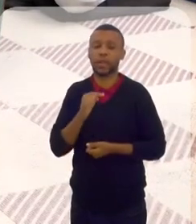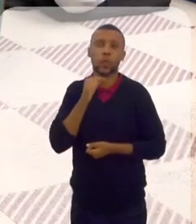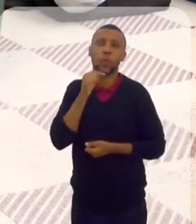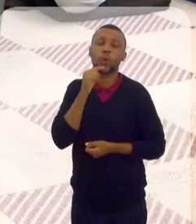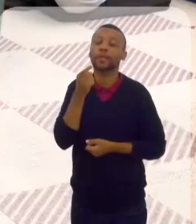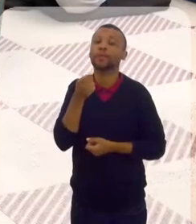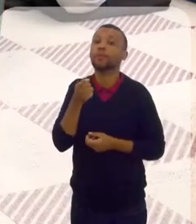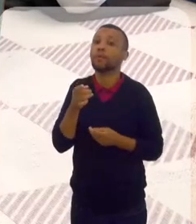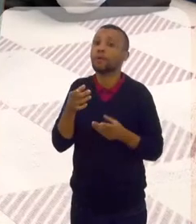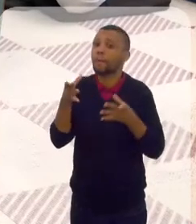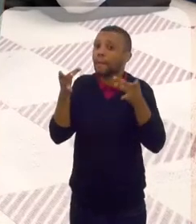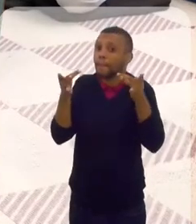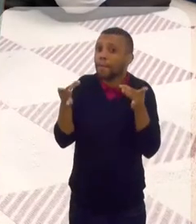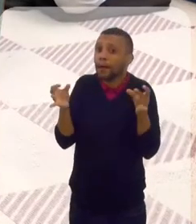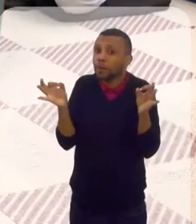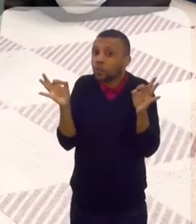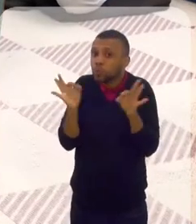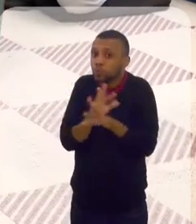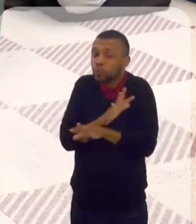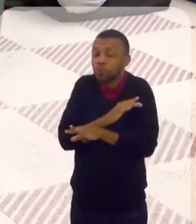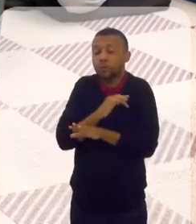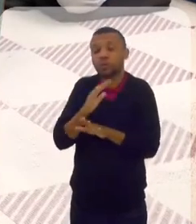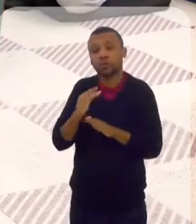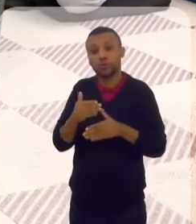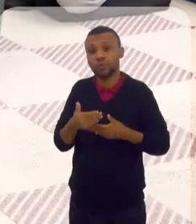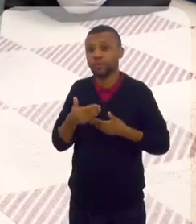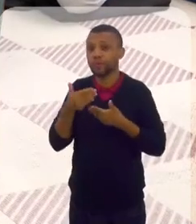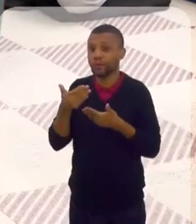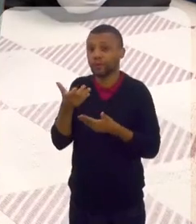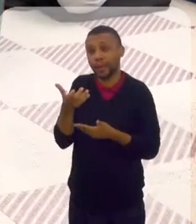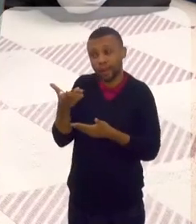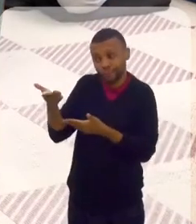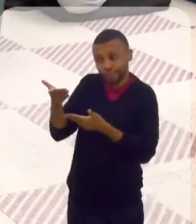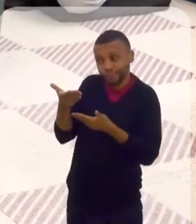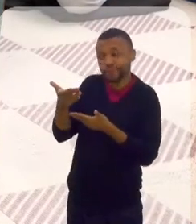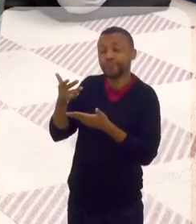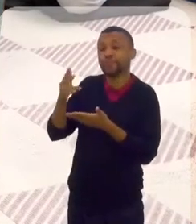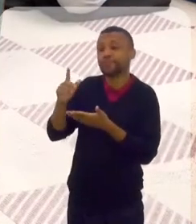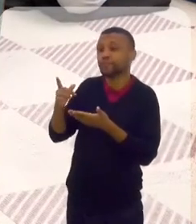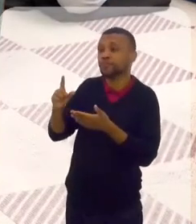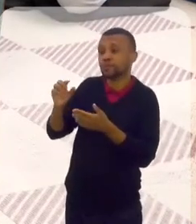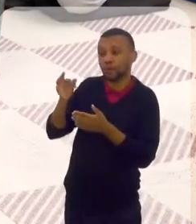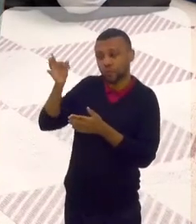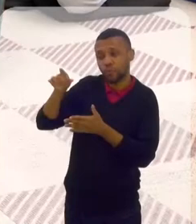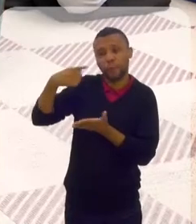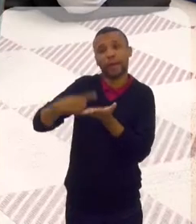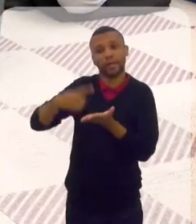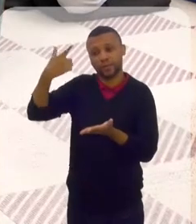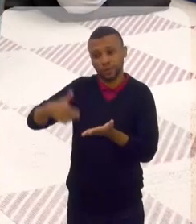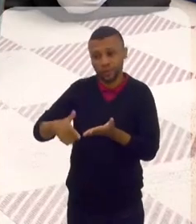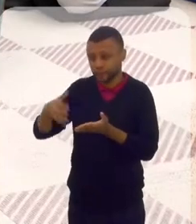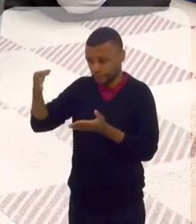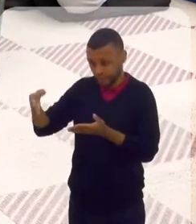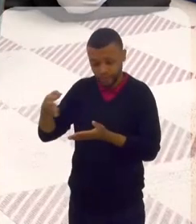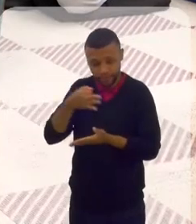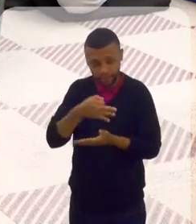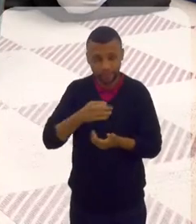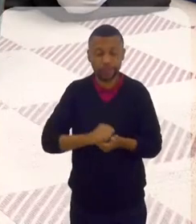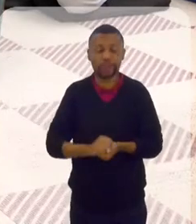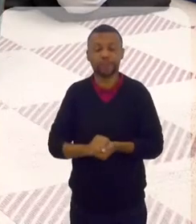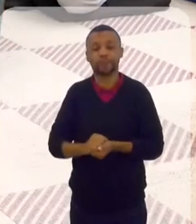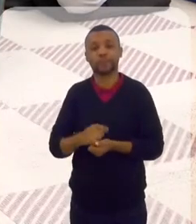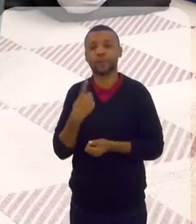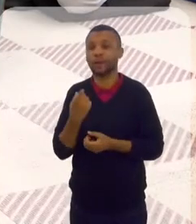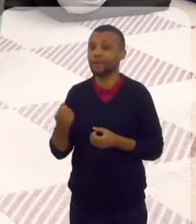conseguimos fazer tudo. Eu já estou me convidando a voltar, correto? Correto? Com certeza.